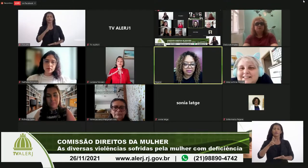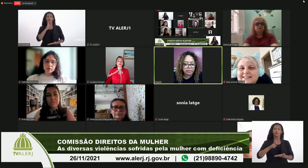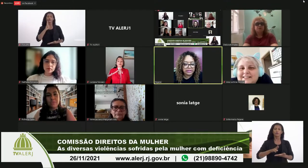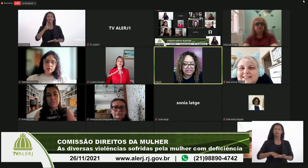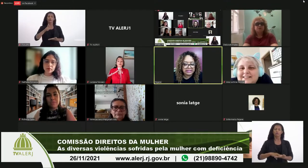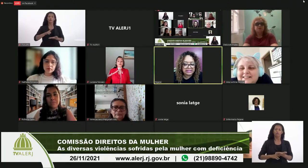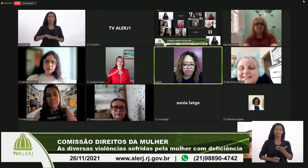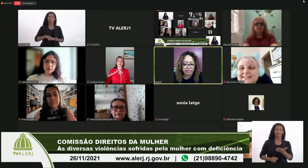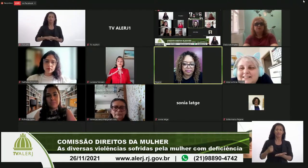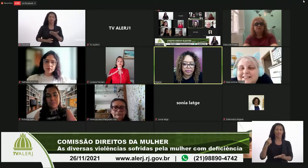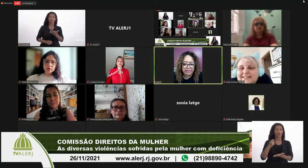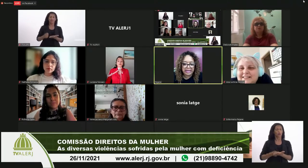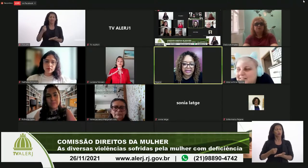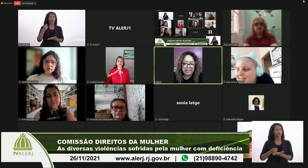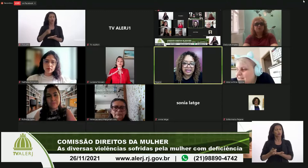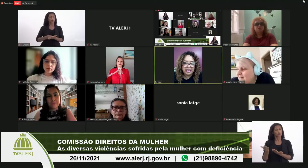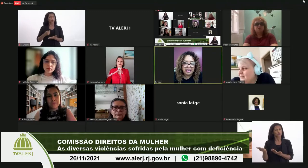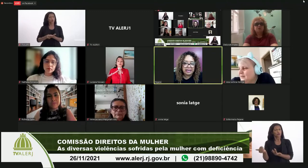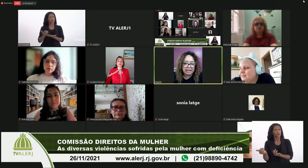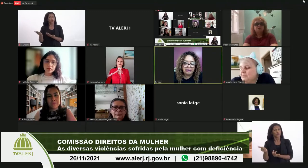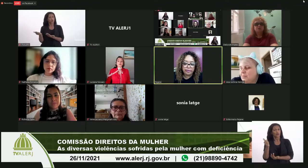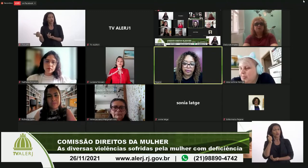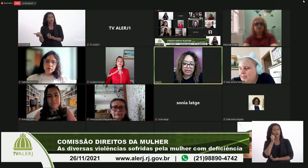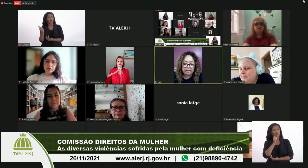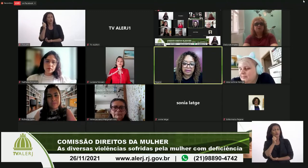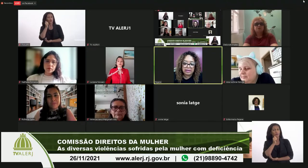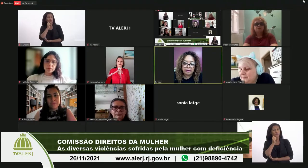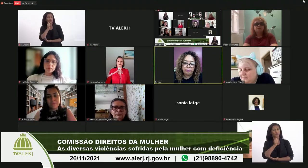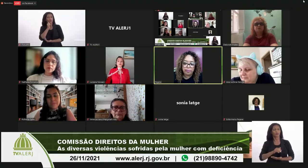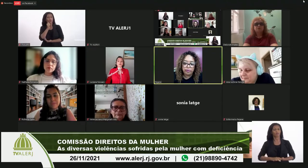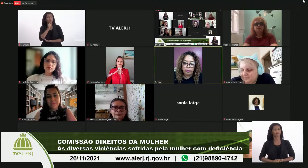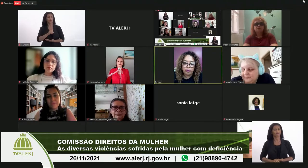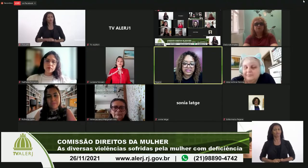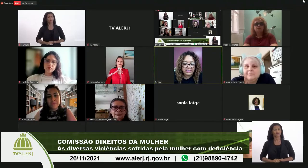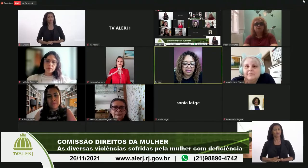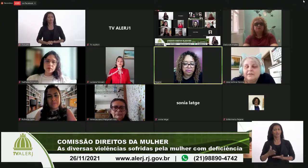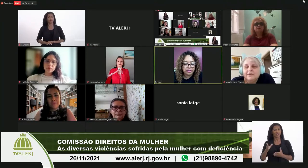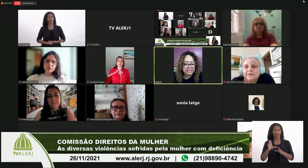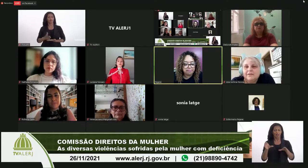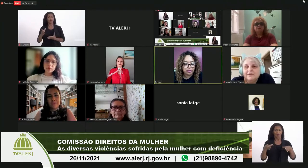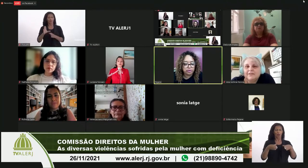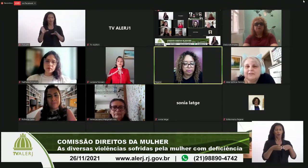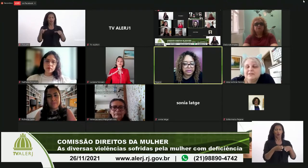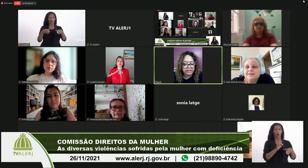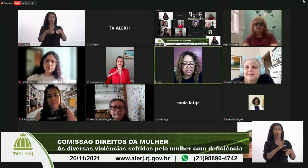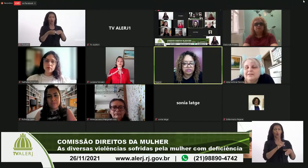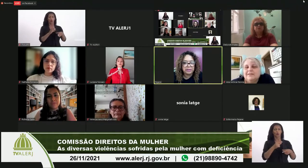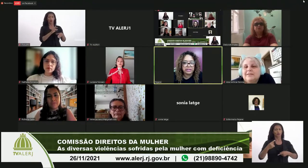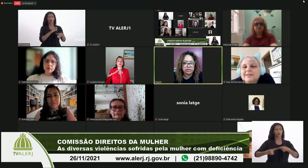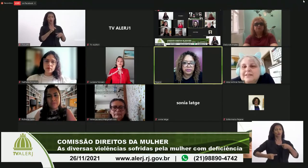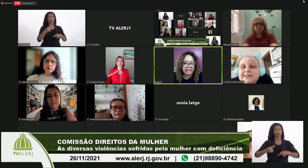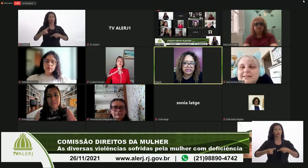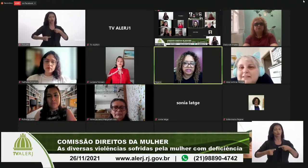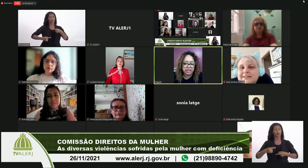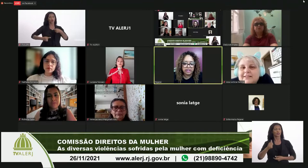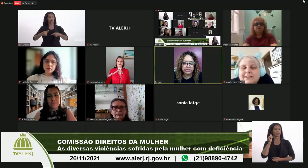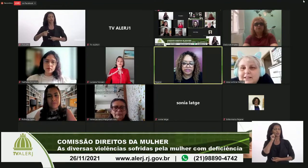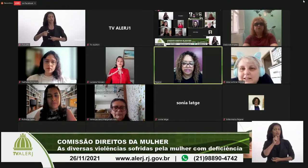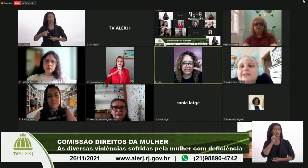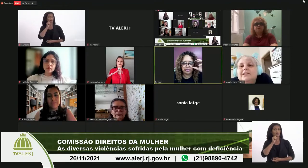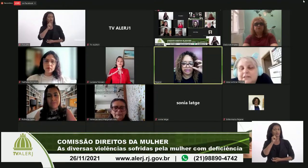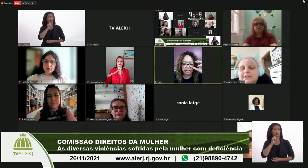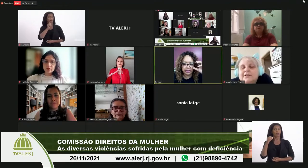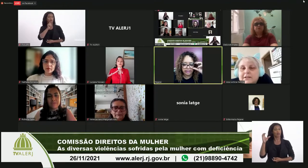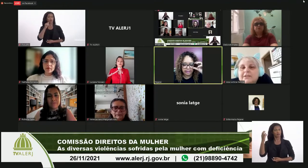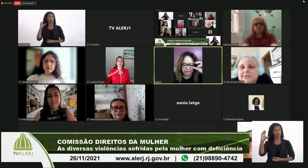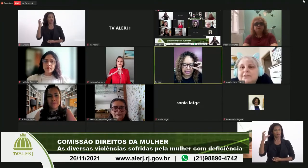dessa luta, dessa jovem mulher, a levou a compor o Conselho Municipal de Políticas para as Mulheres de